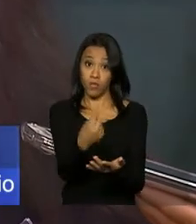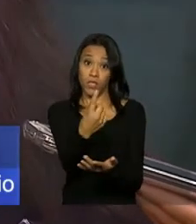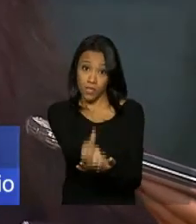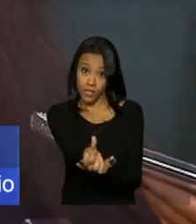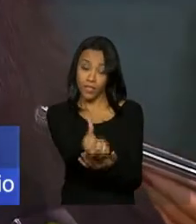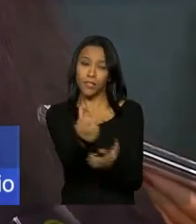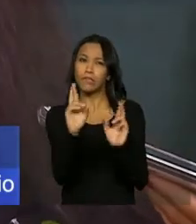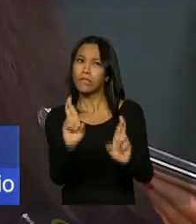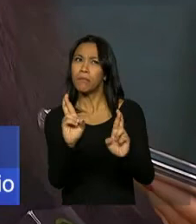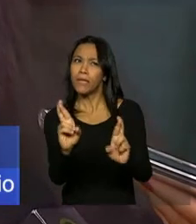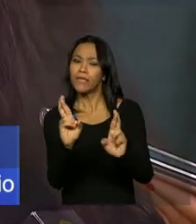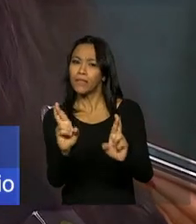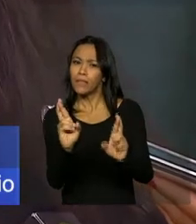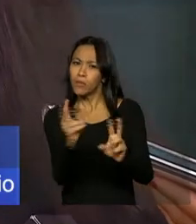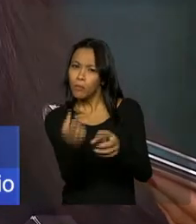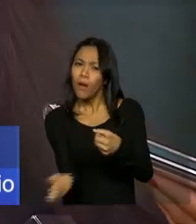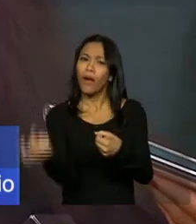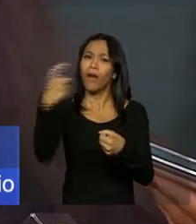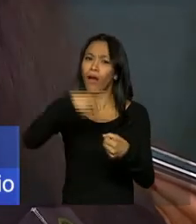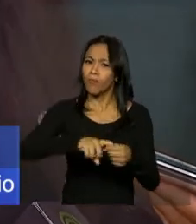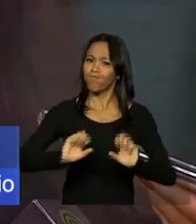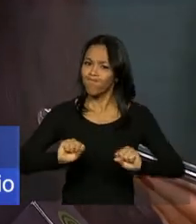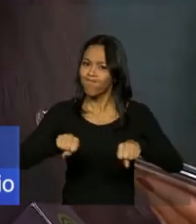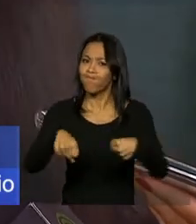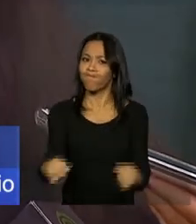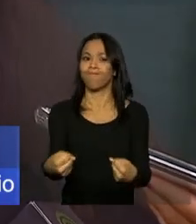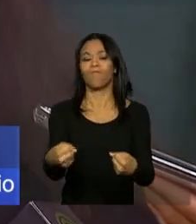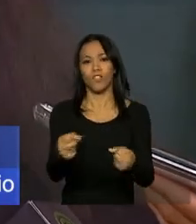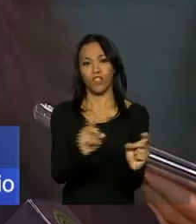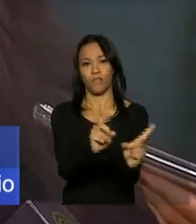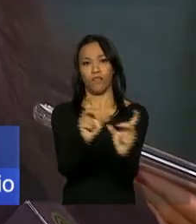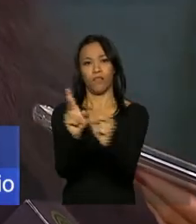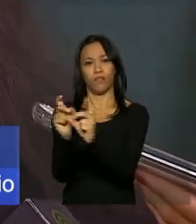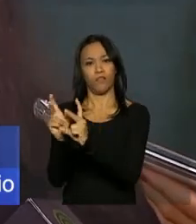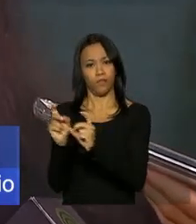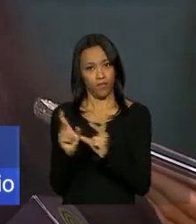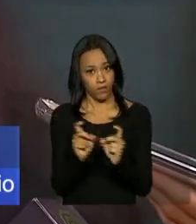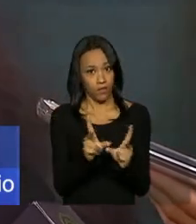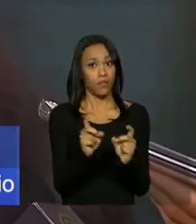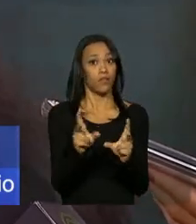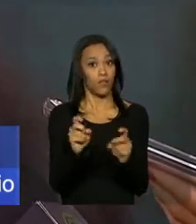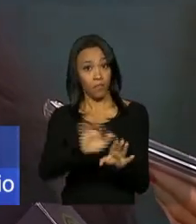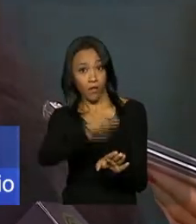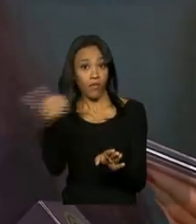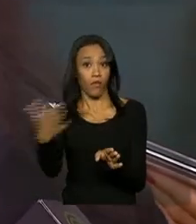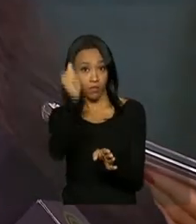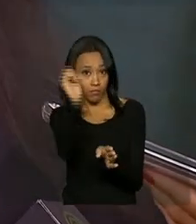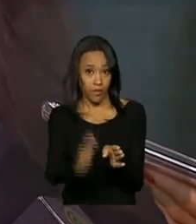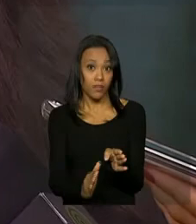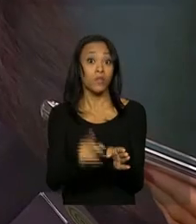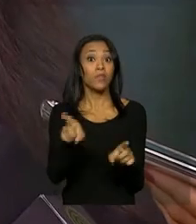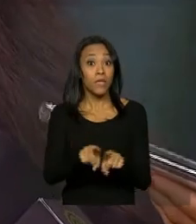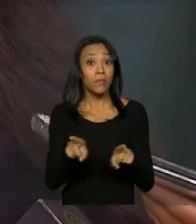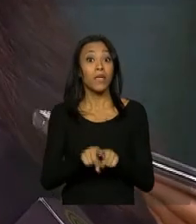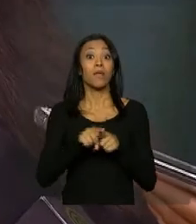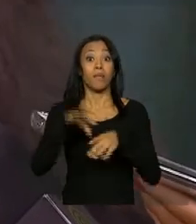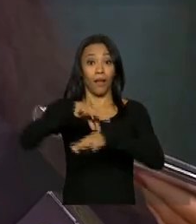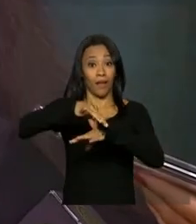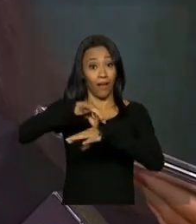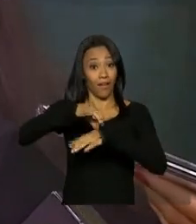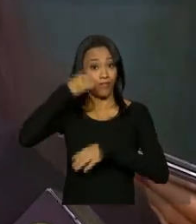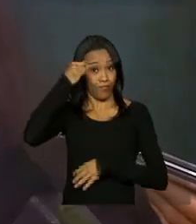esperamos uma recuperação em valor exportado, em quantidades exportadas também para a carne bovina.